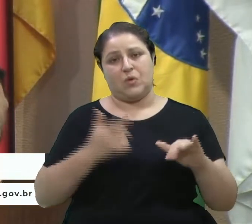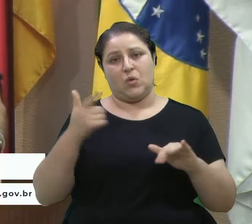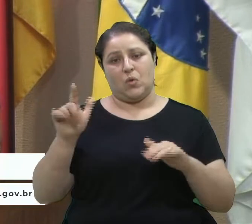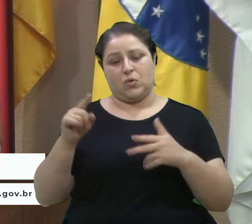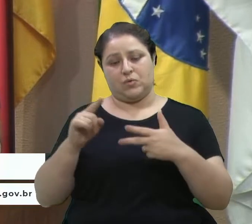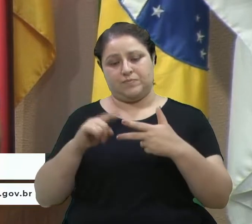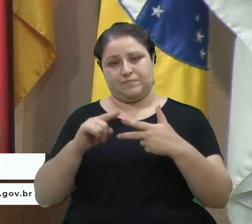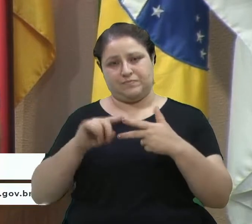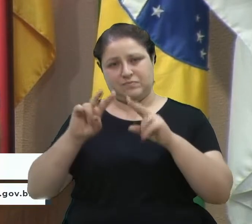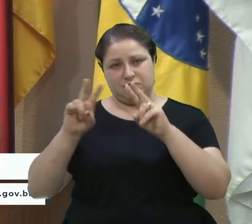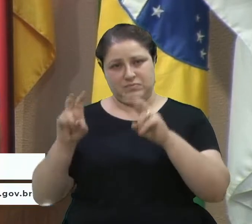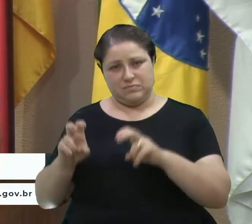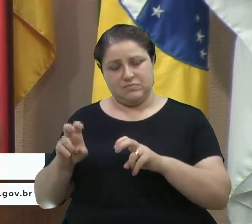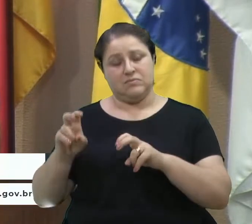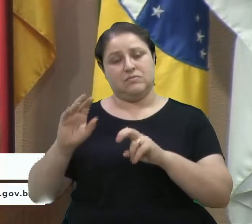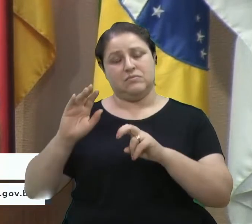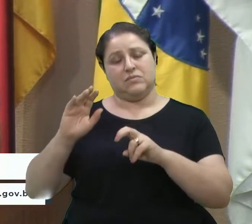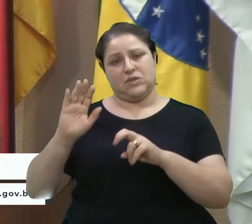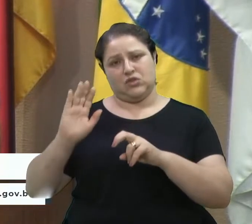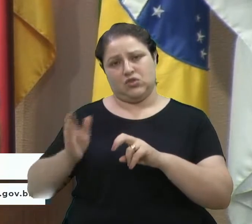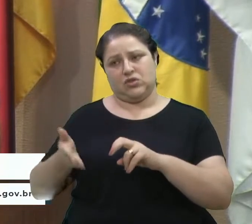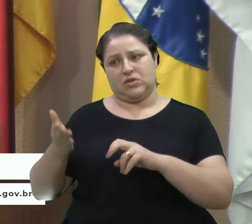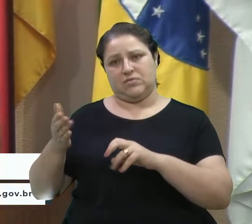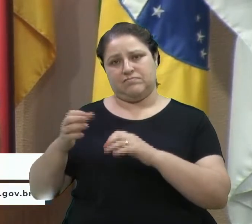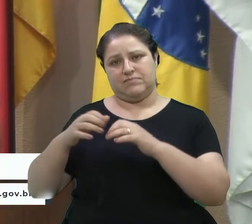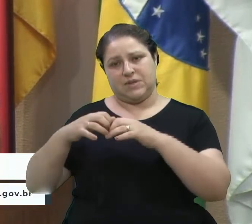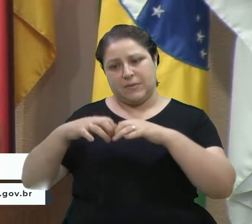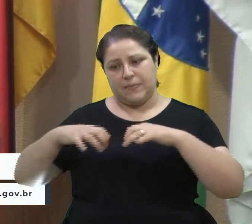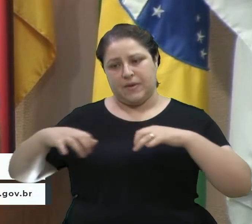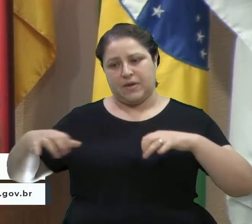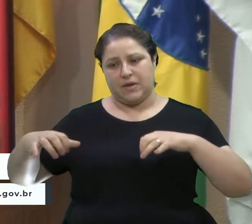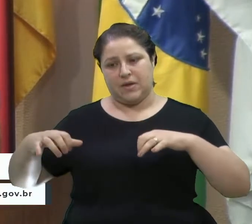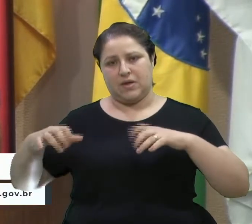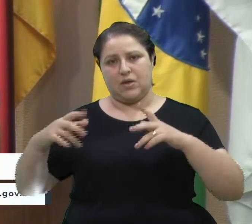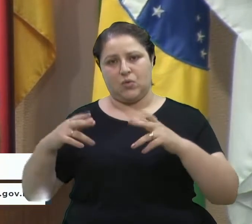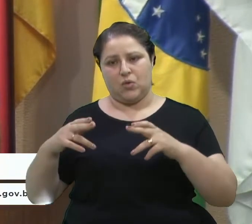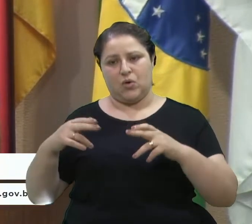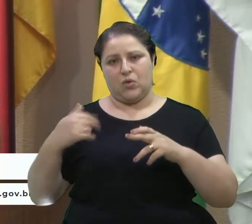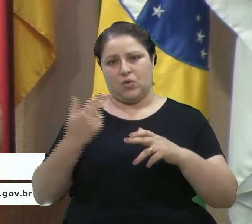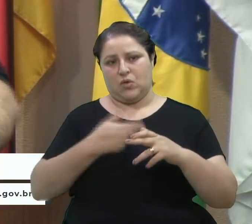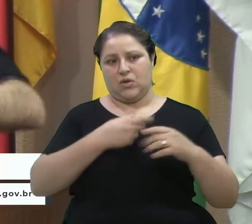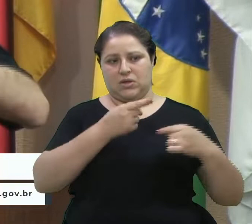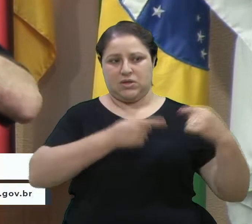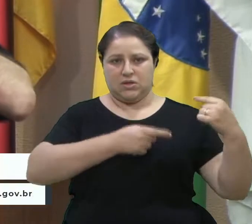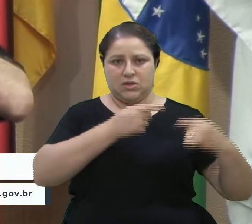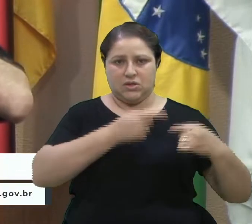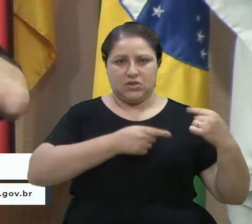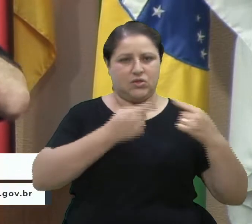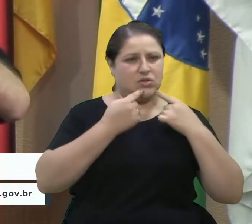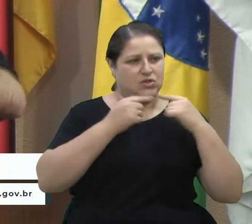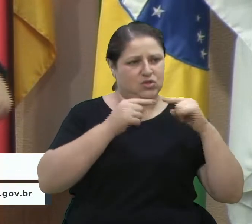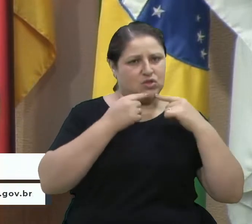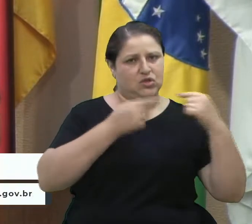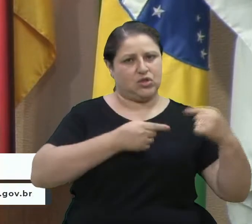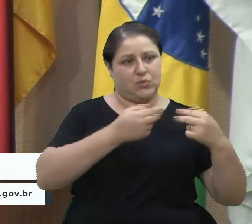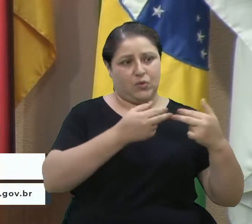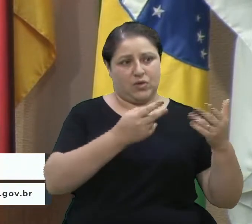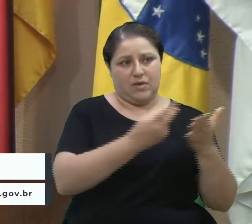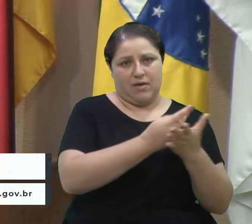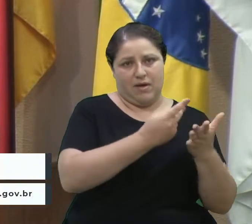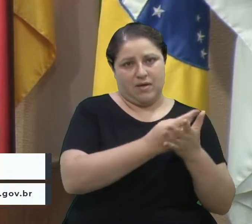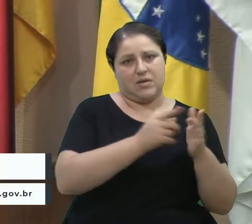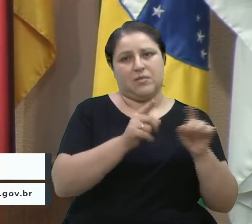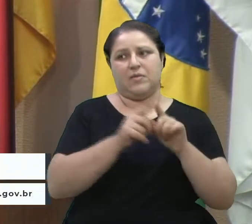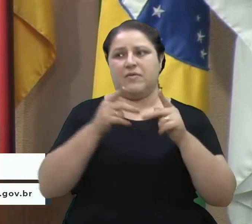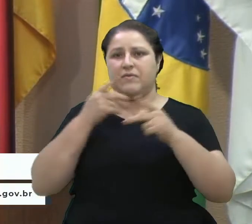separado, assim como a gente critica o que acha que está errado, a gente também tem que